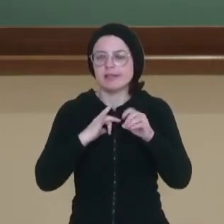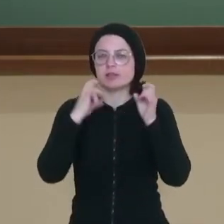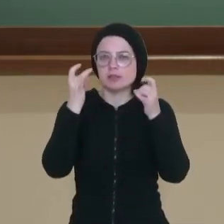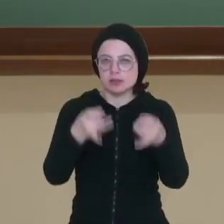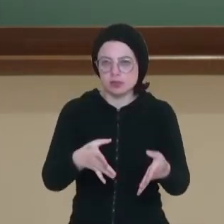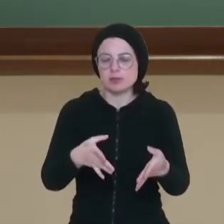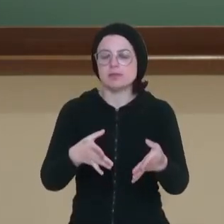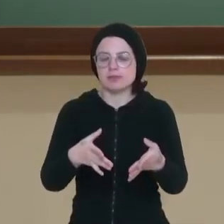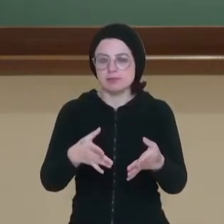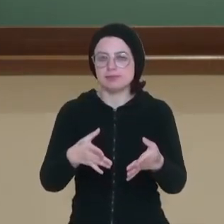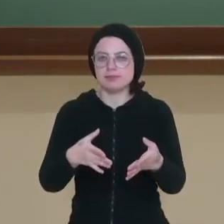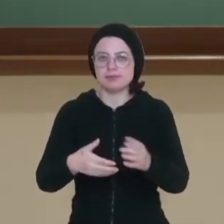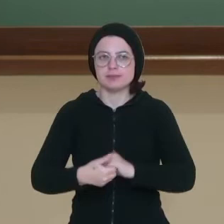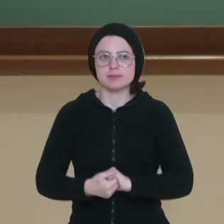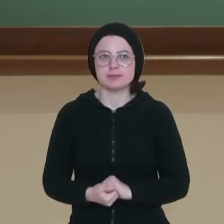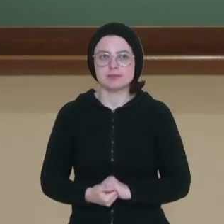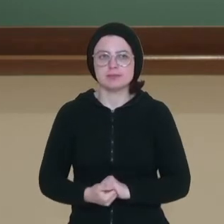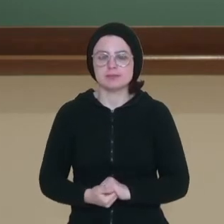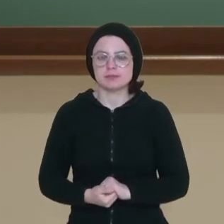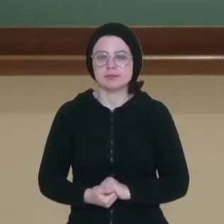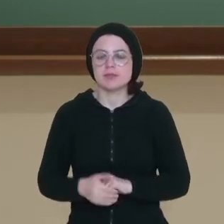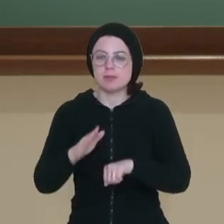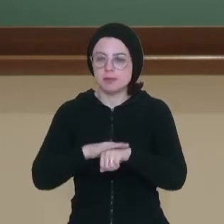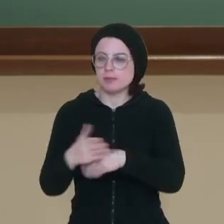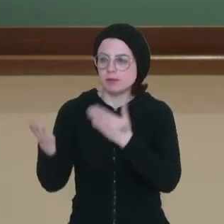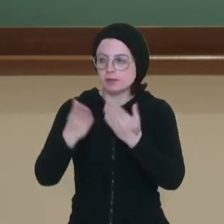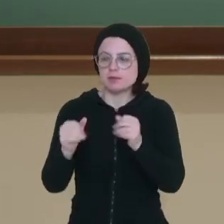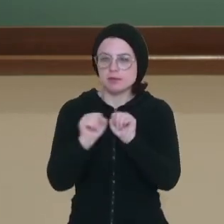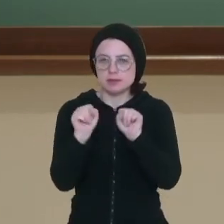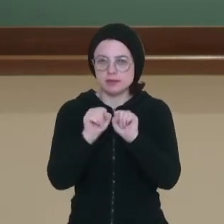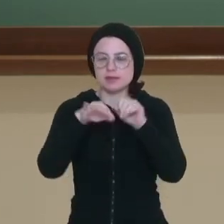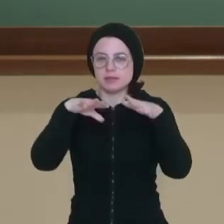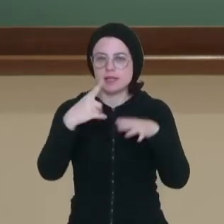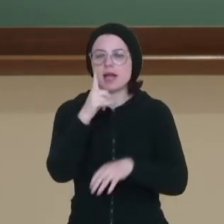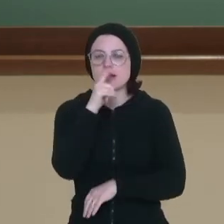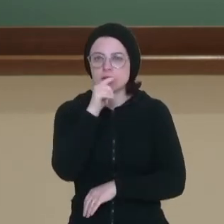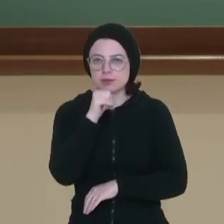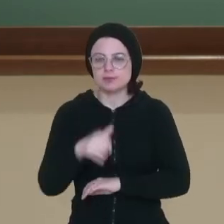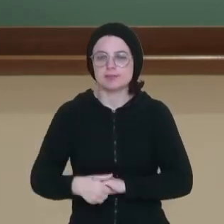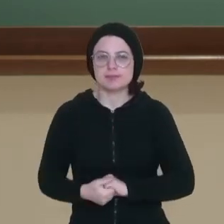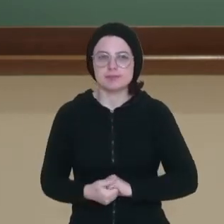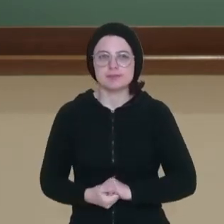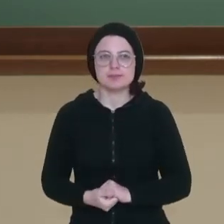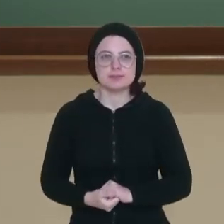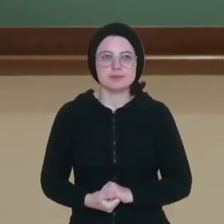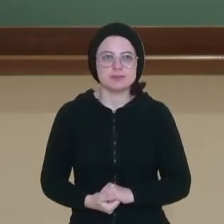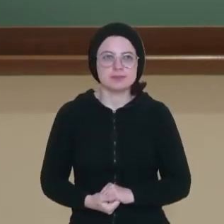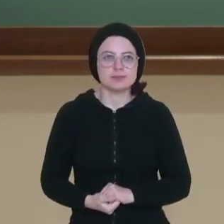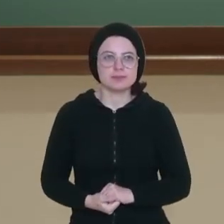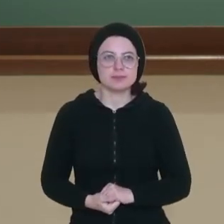não vai reagir para esse momento aqui da formação da água. Então, a proporção constante é sempre 1 para 8.